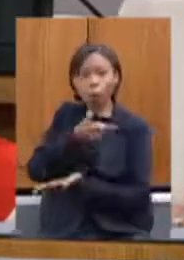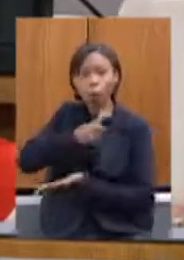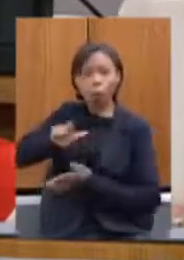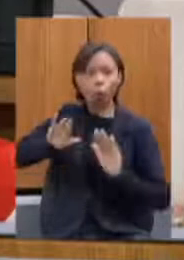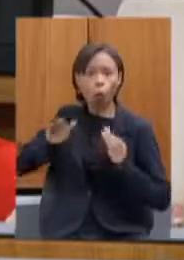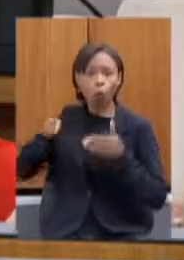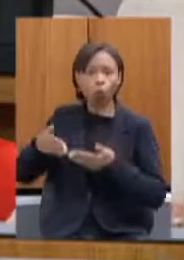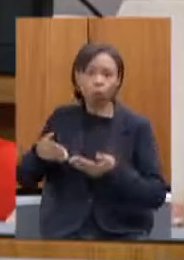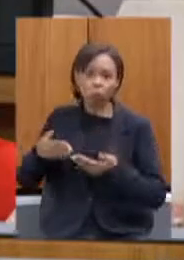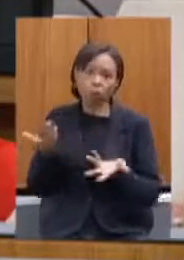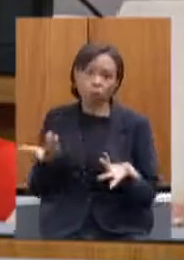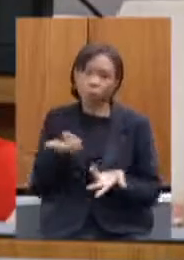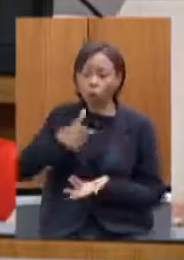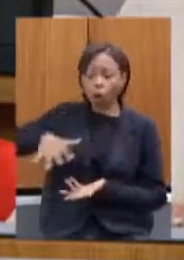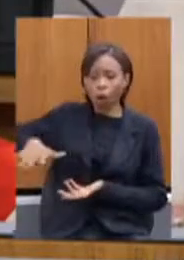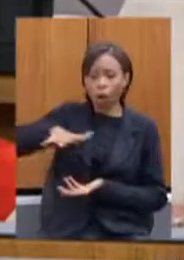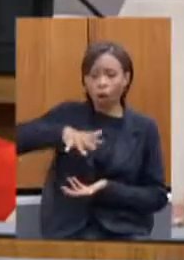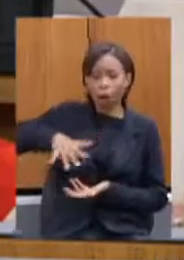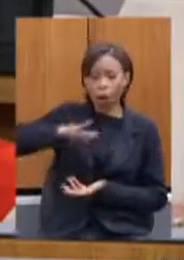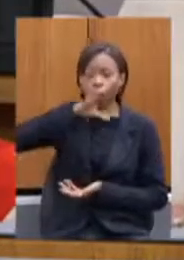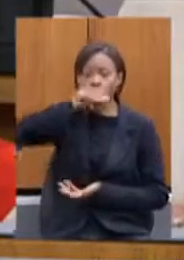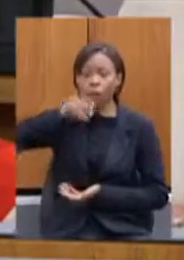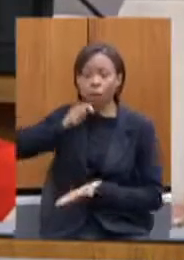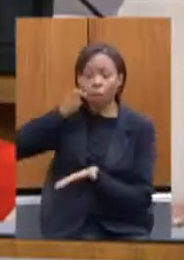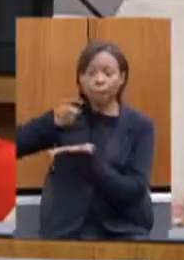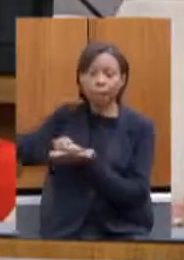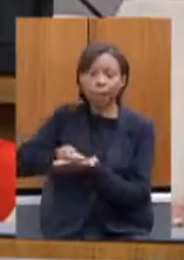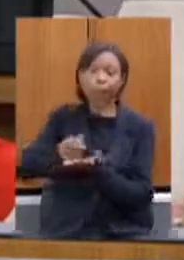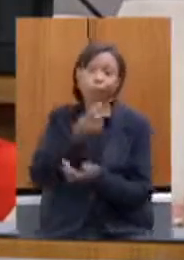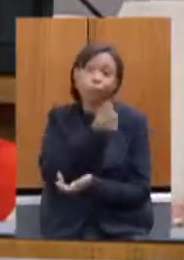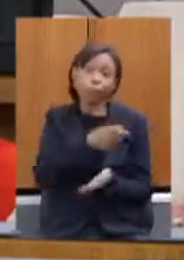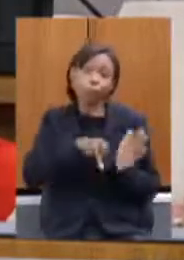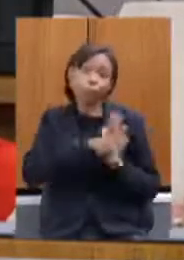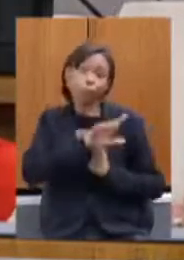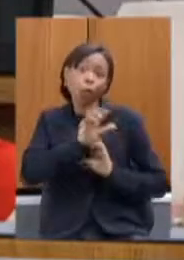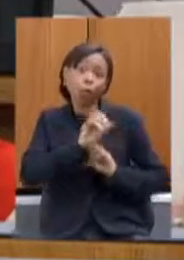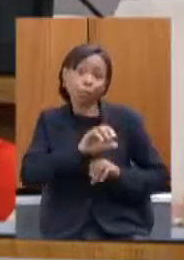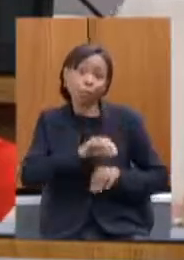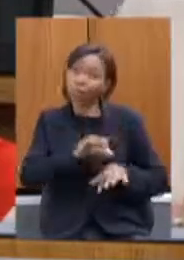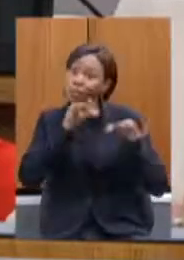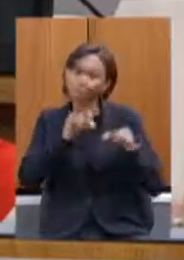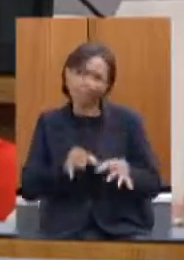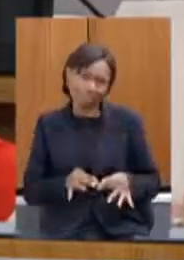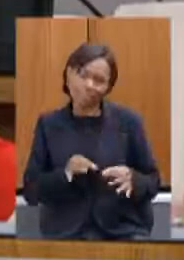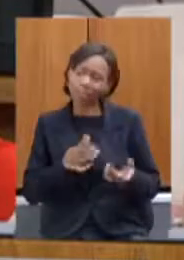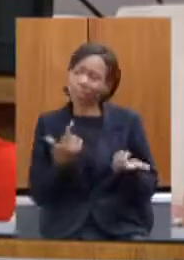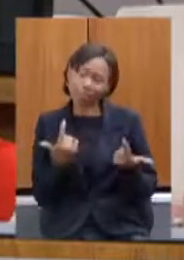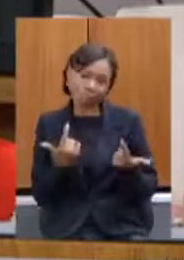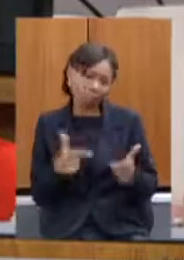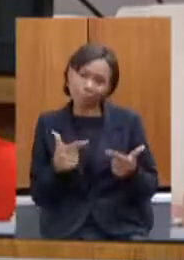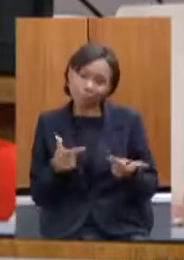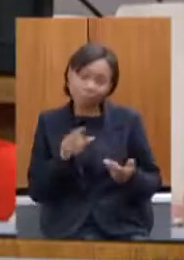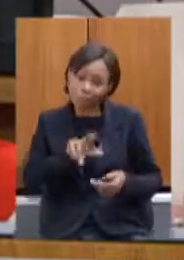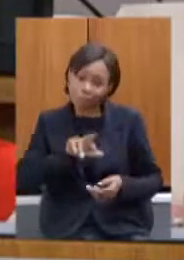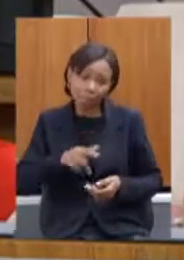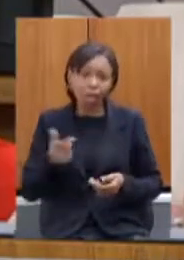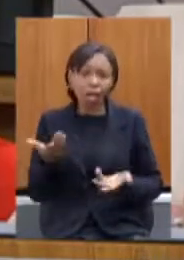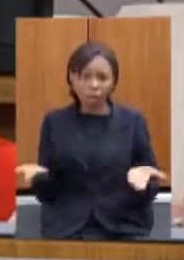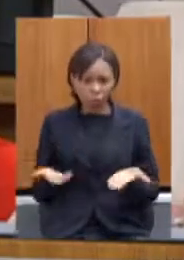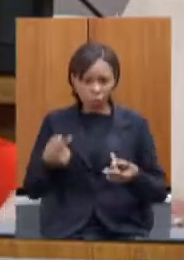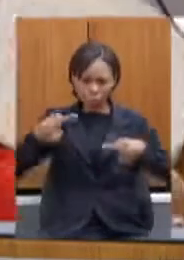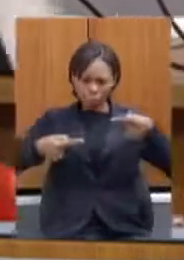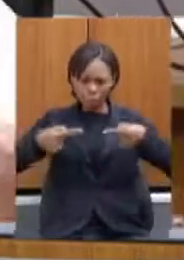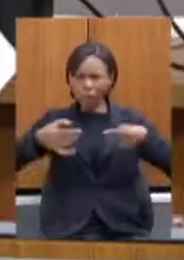educação e pagar outros setores do funcionalismo sendo que tem recurso vinculado de fato não é nada razoável esse debate não é um de opinião secretário